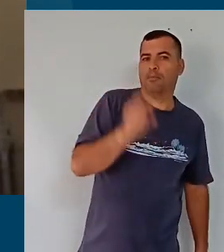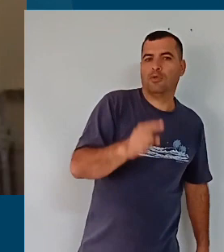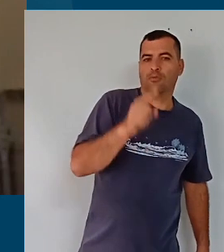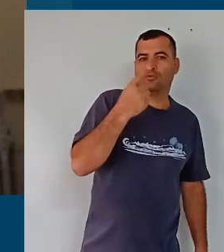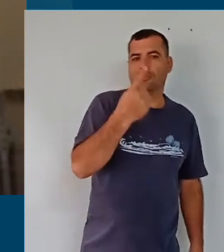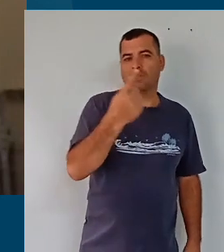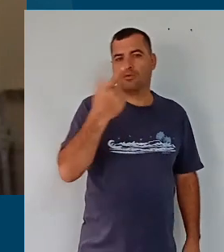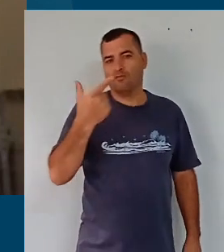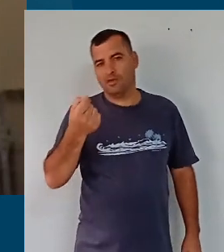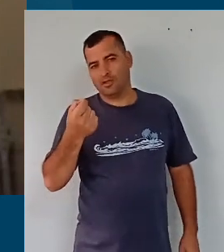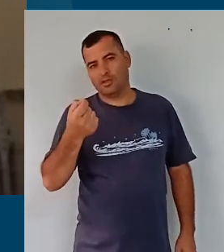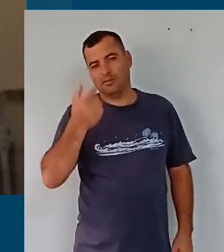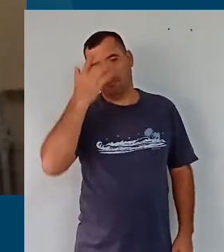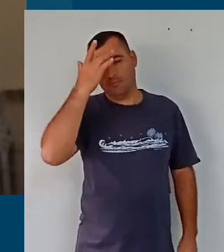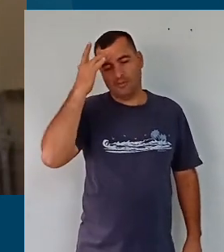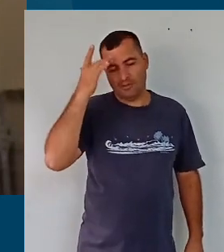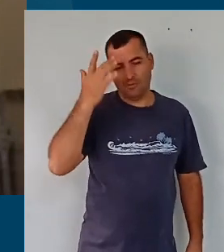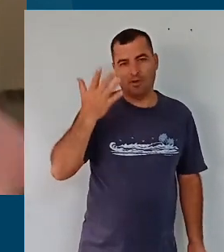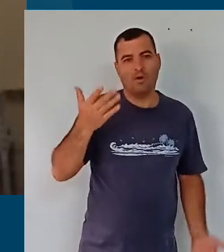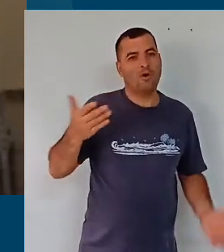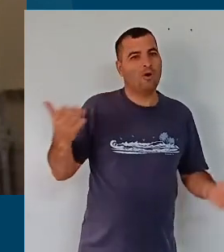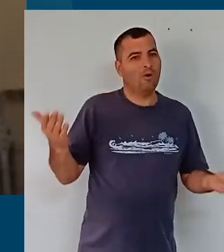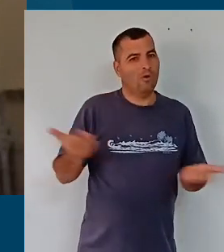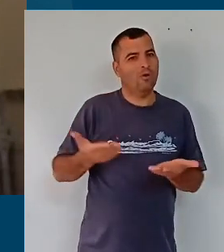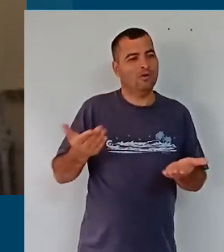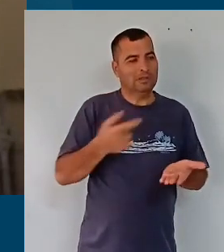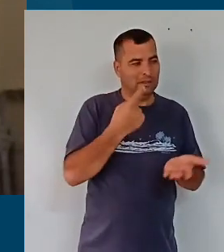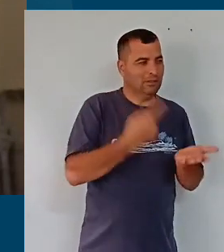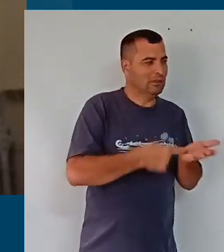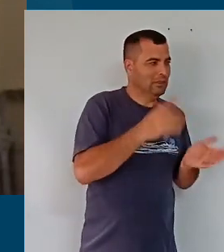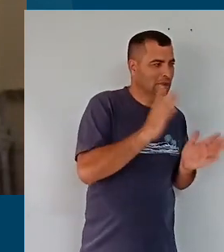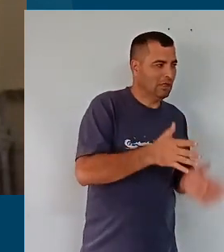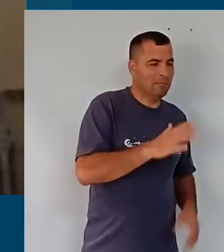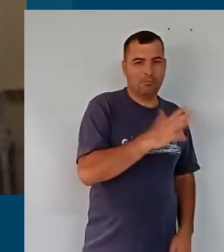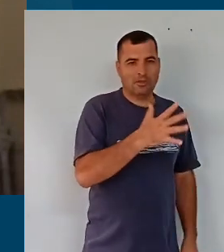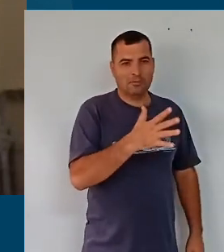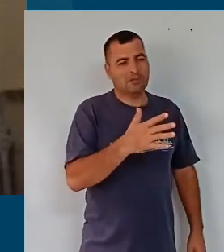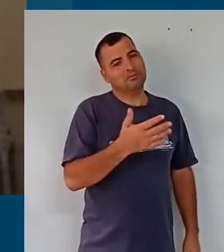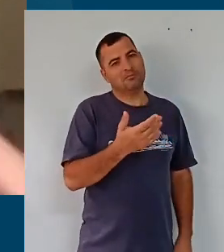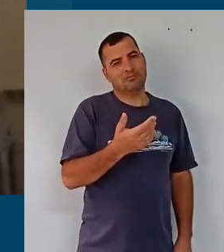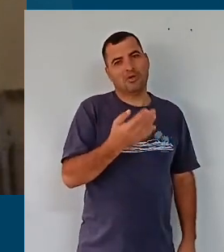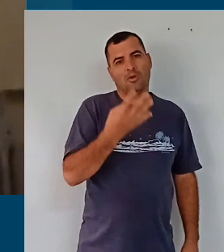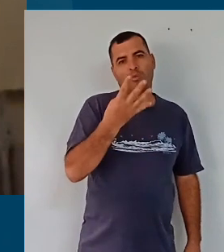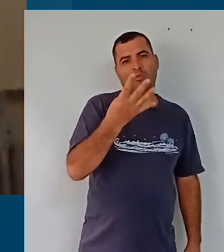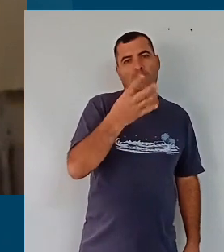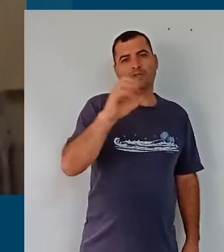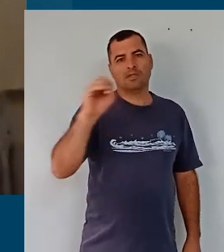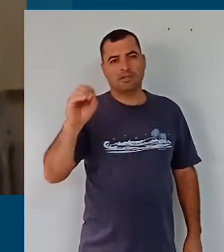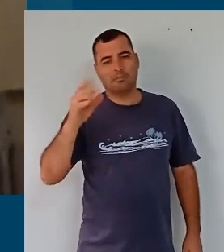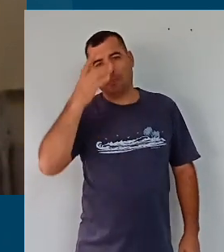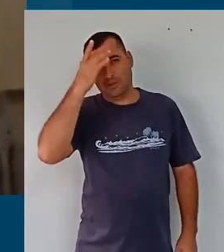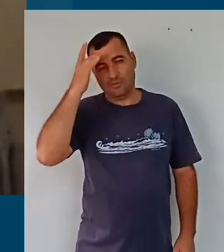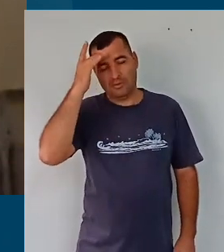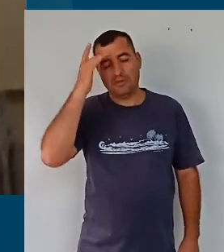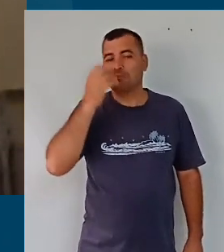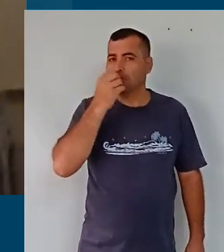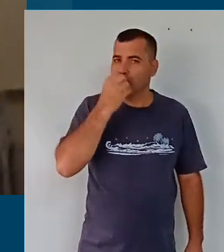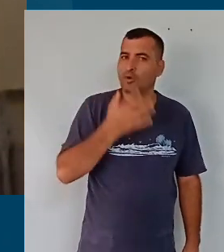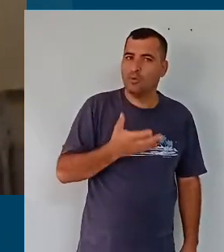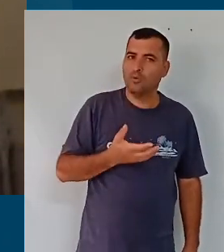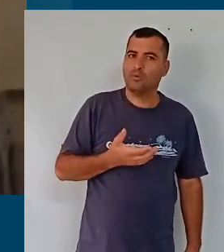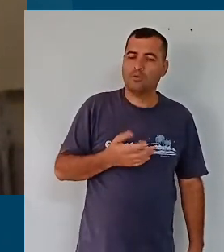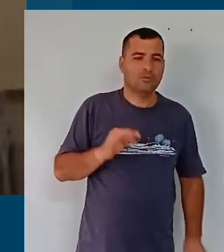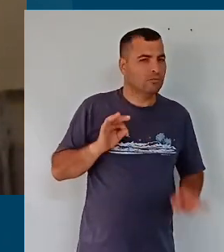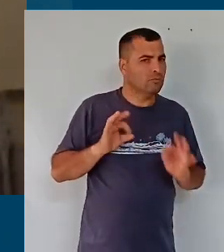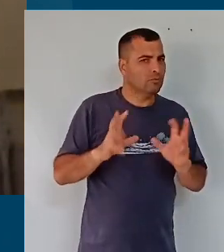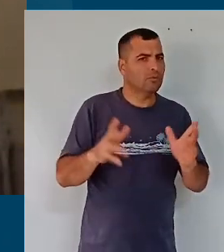.120 pessoas. hoje, segundo a Fabiana, estamos chegando aproximadamente a mais de 400 pessoas. É um